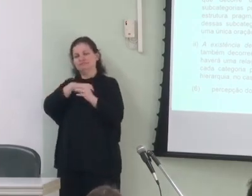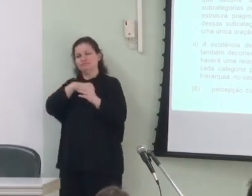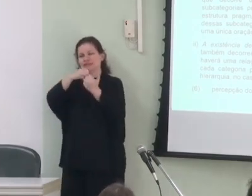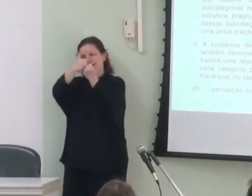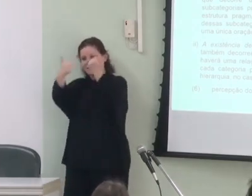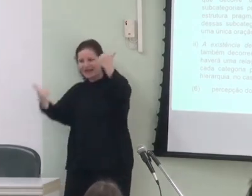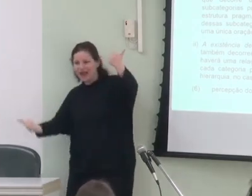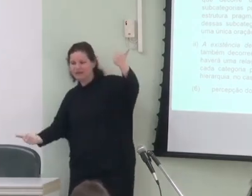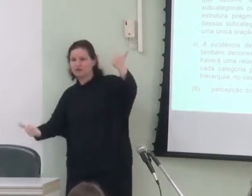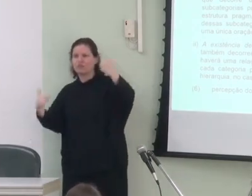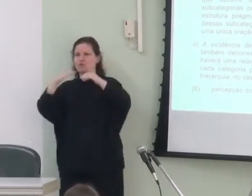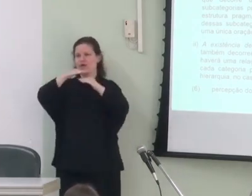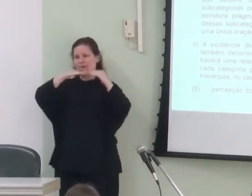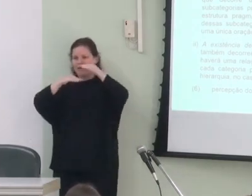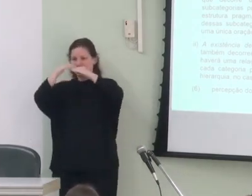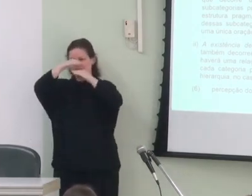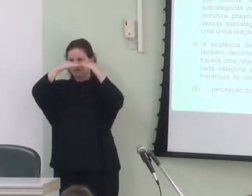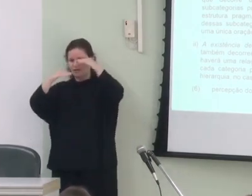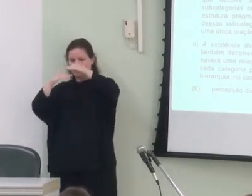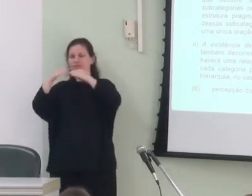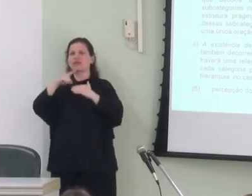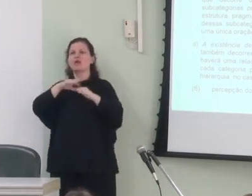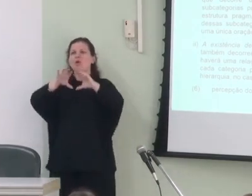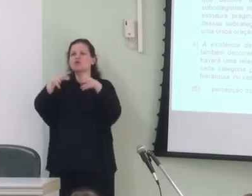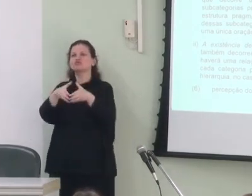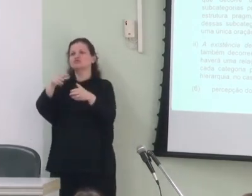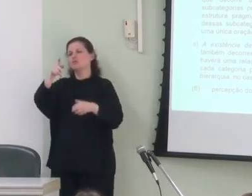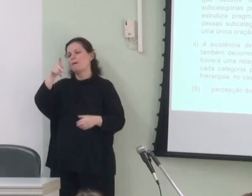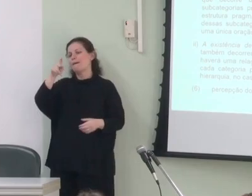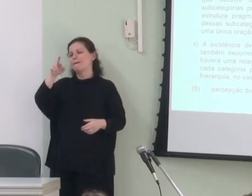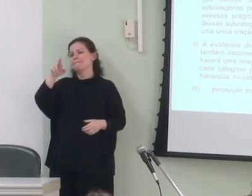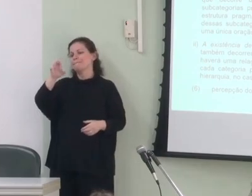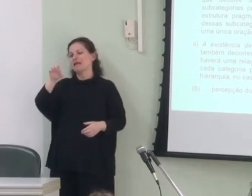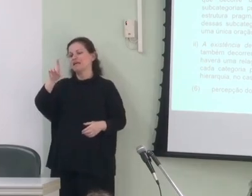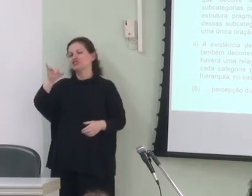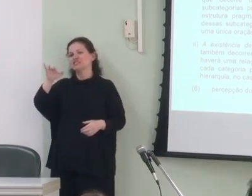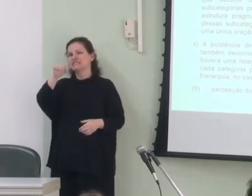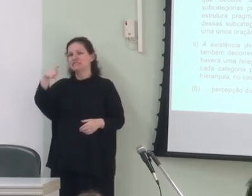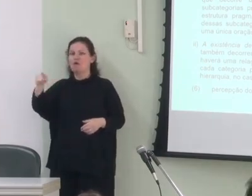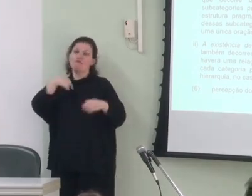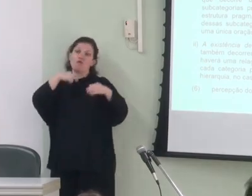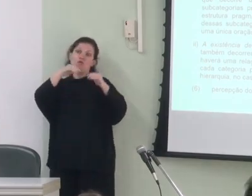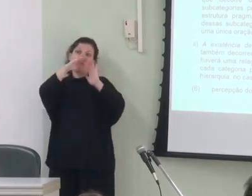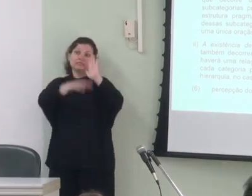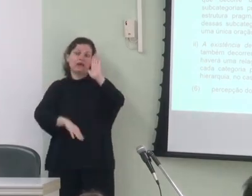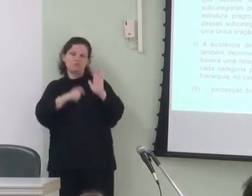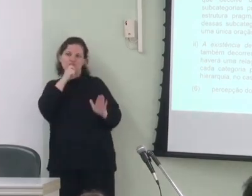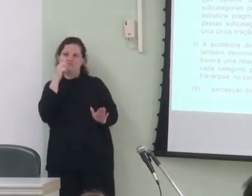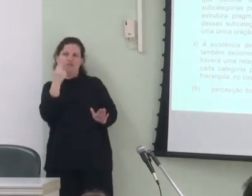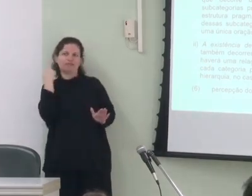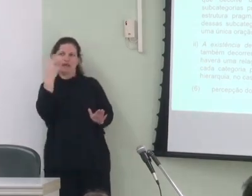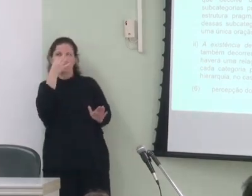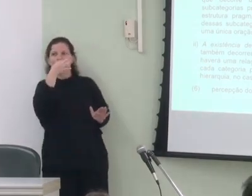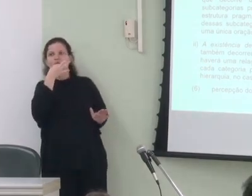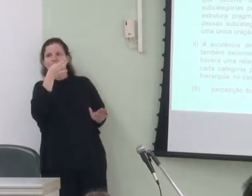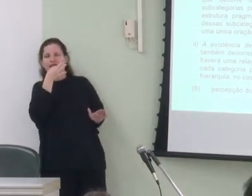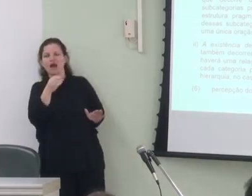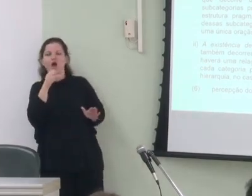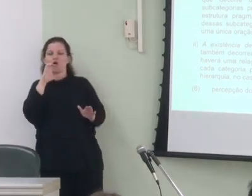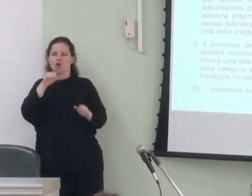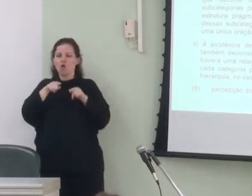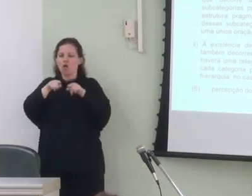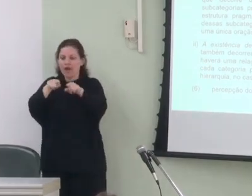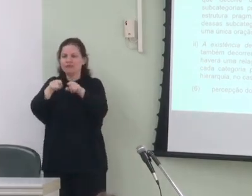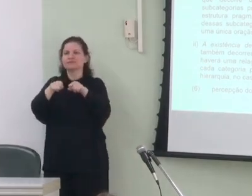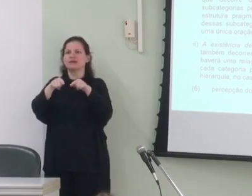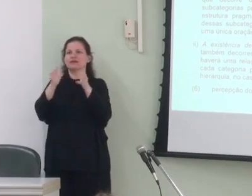camadas um conjunto de predições que eu vou apenas listar não vai dar para comentar que são a co-ocorrência de